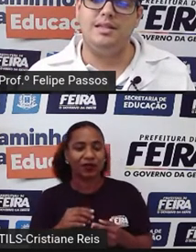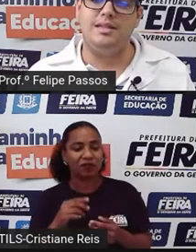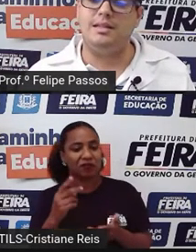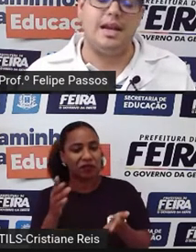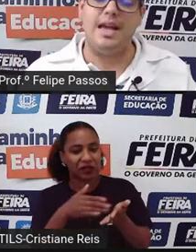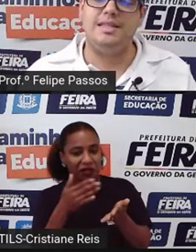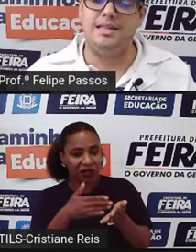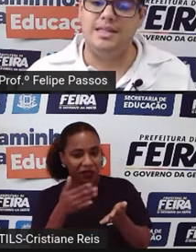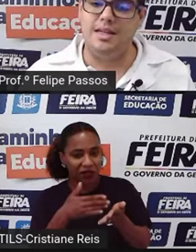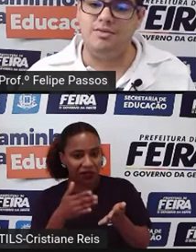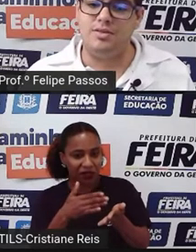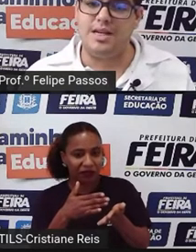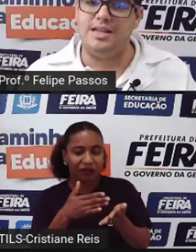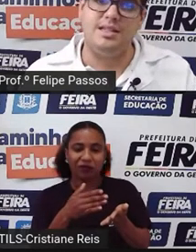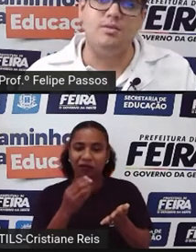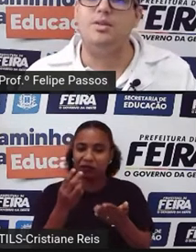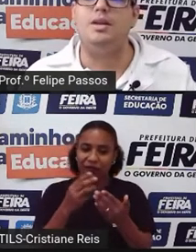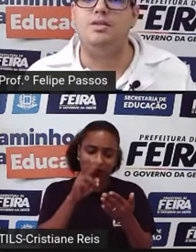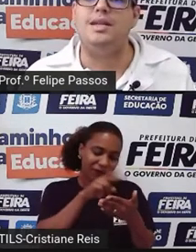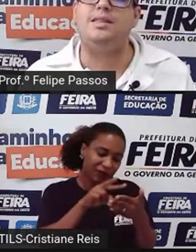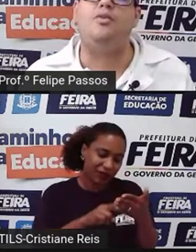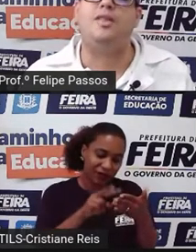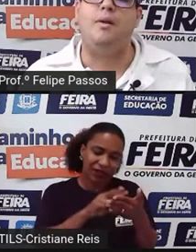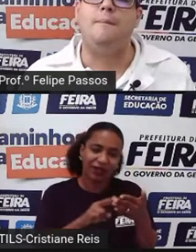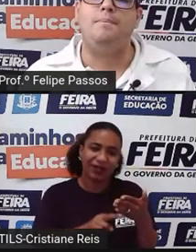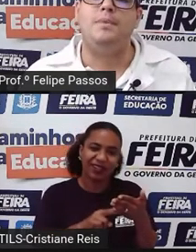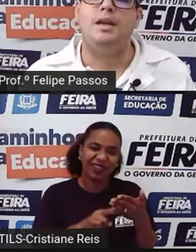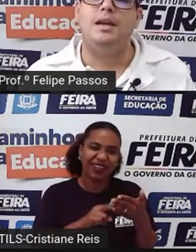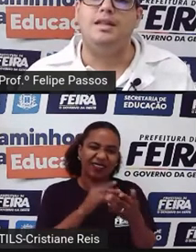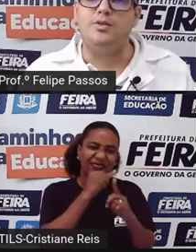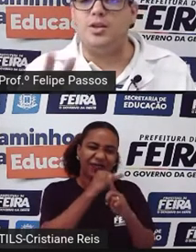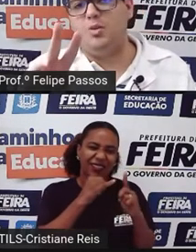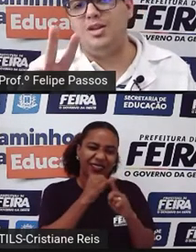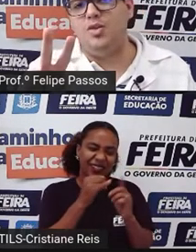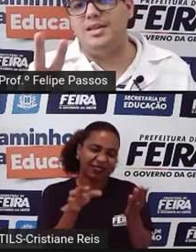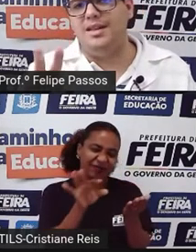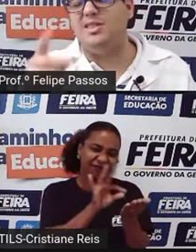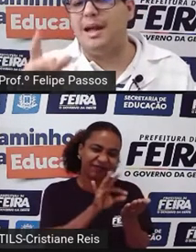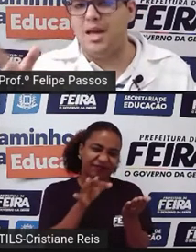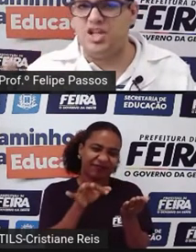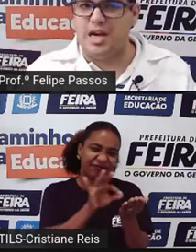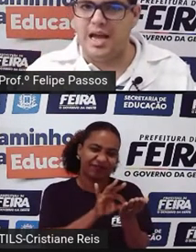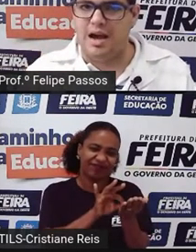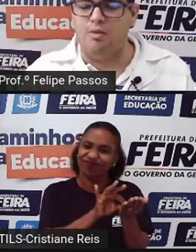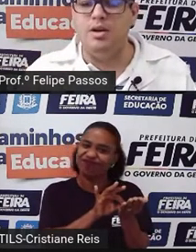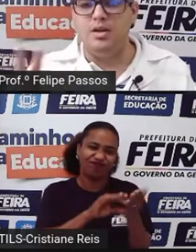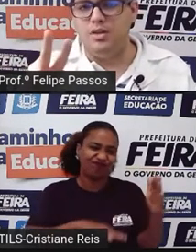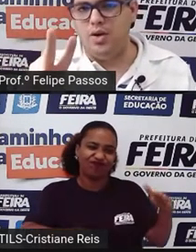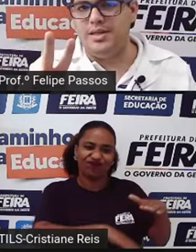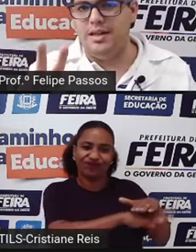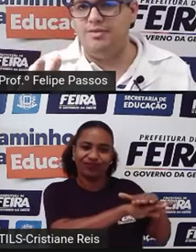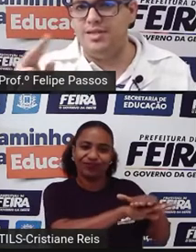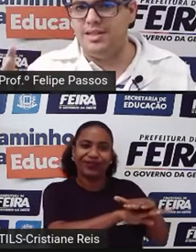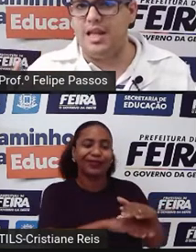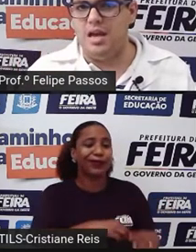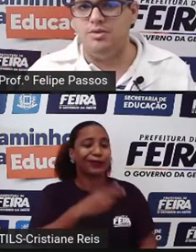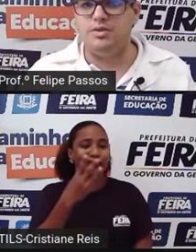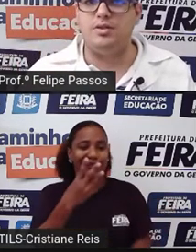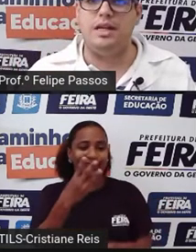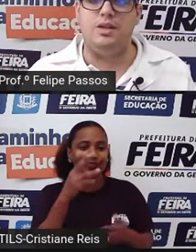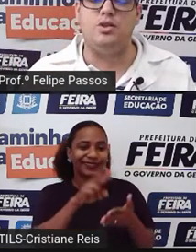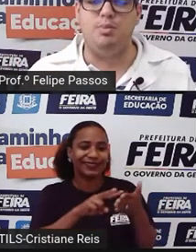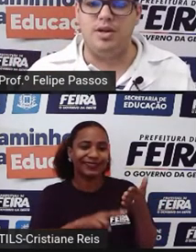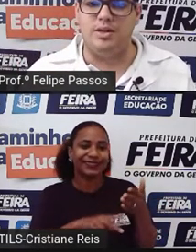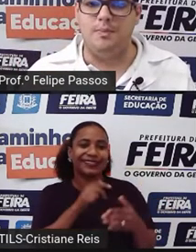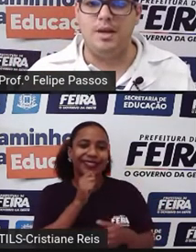três desses livros, eles não são lidos até o final. Então, só sobra dois livros. Na média real, dois livros inteiros